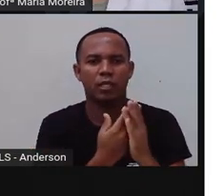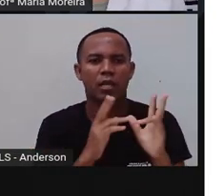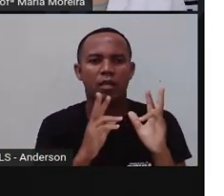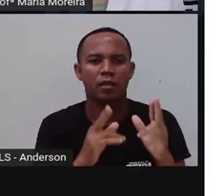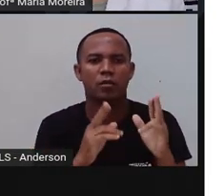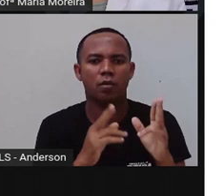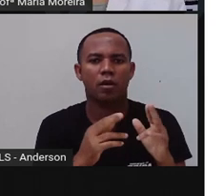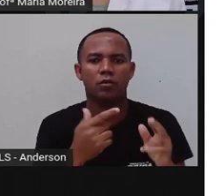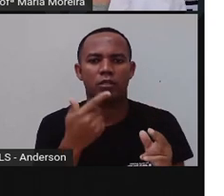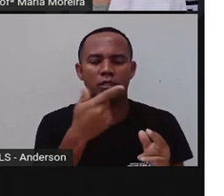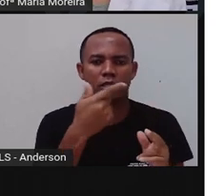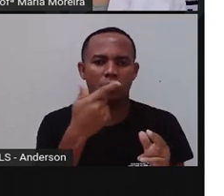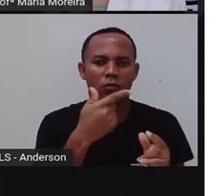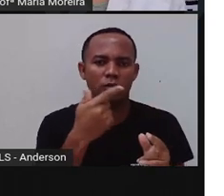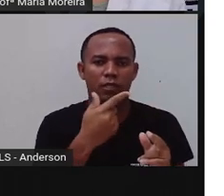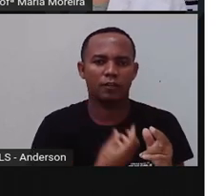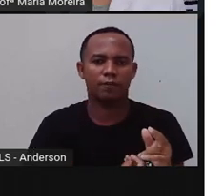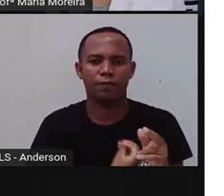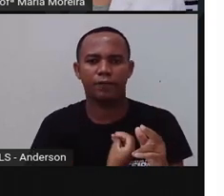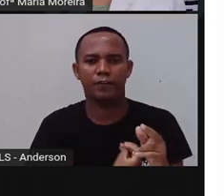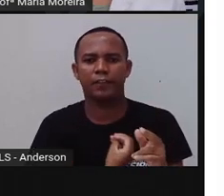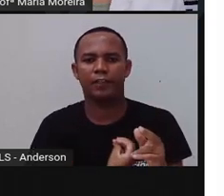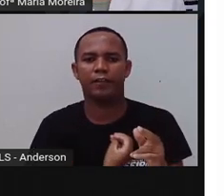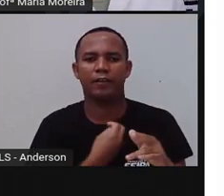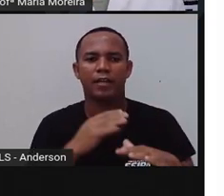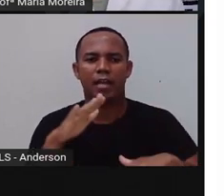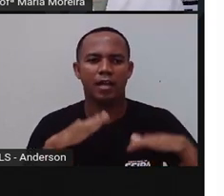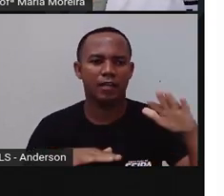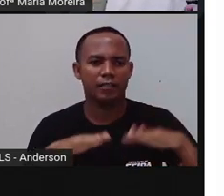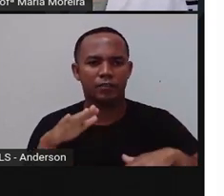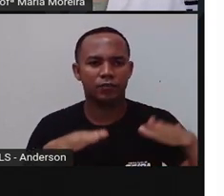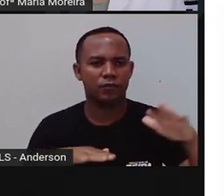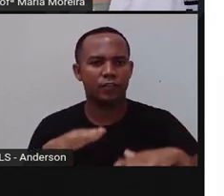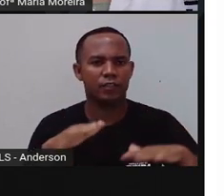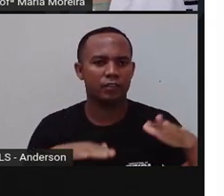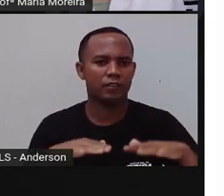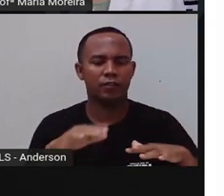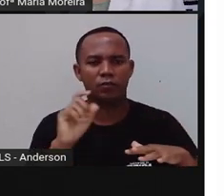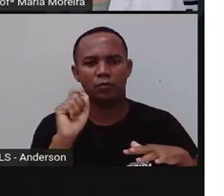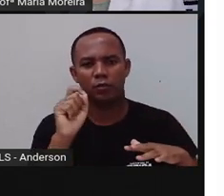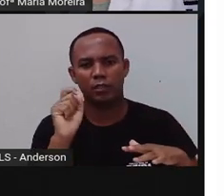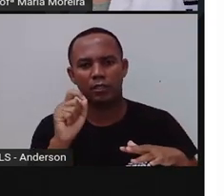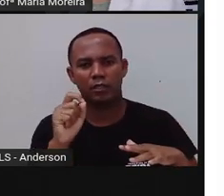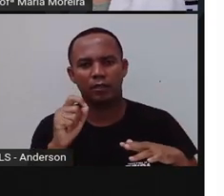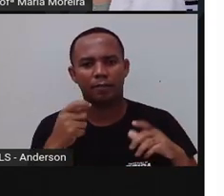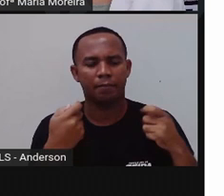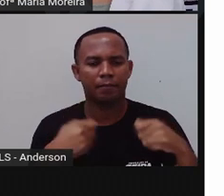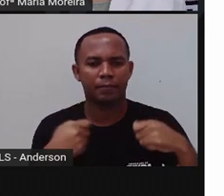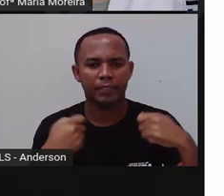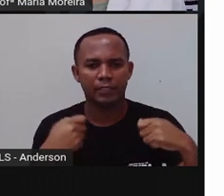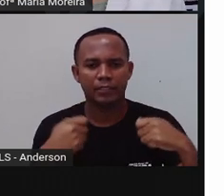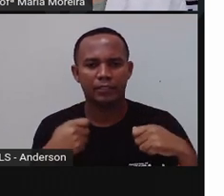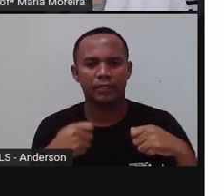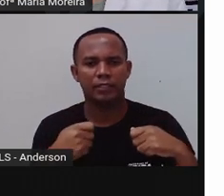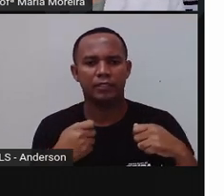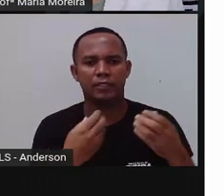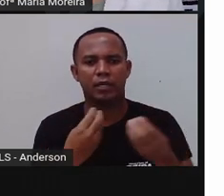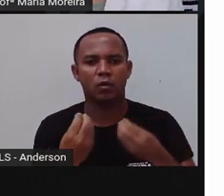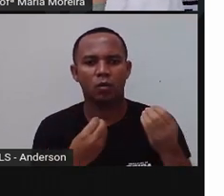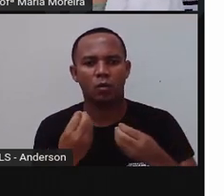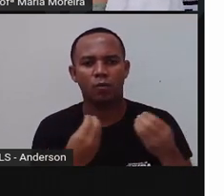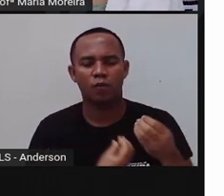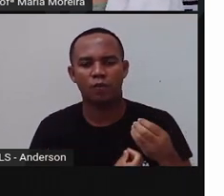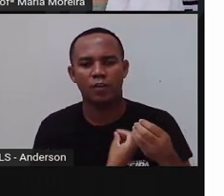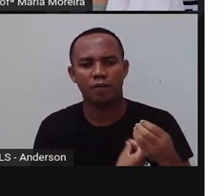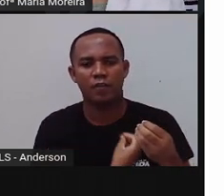Cheia de quê? De descobertas, de desafios, né? E um dos maiores desafios da vida é descobrir como viver com